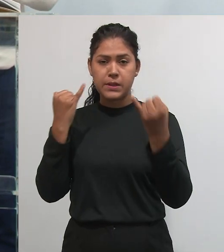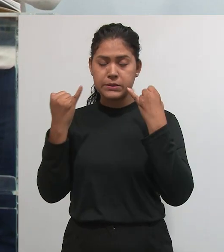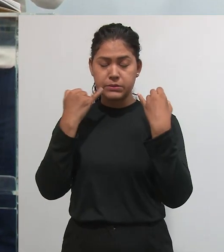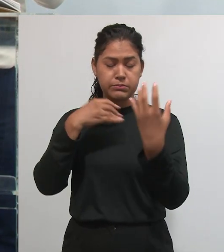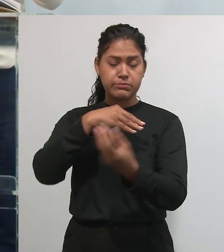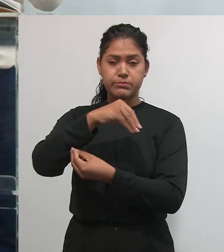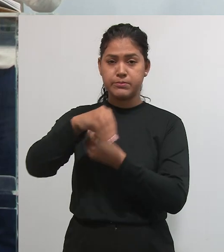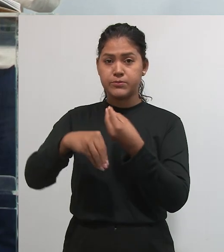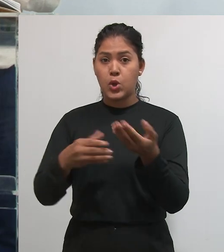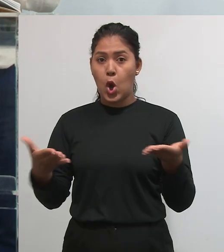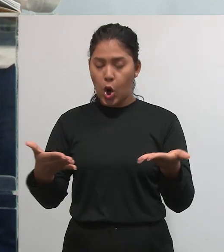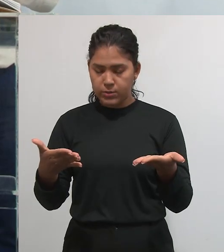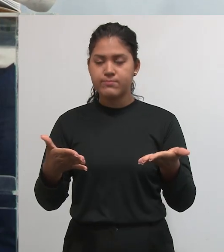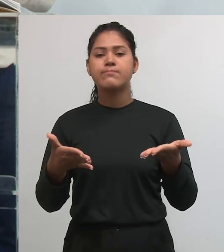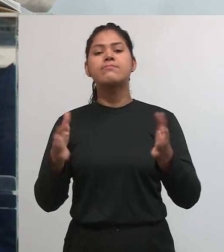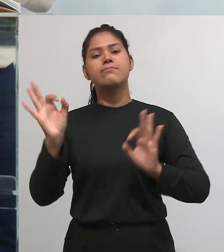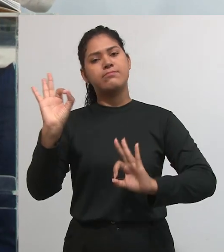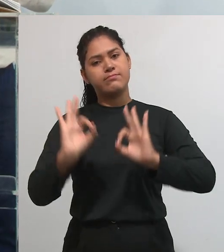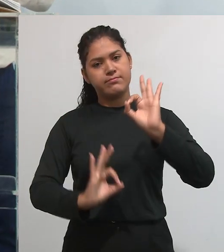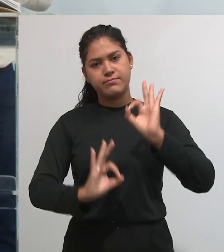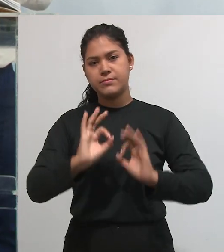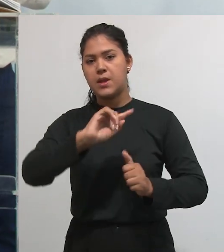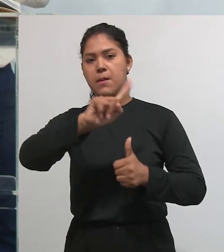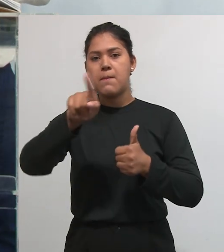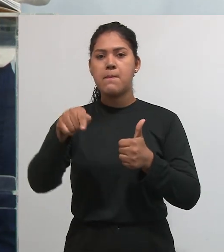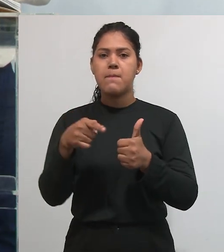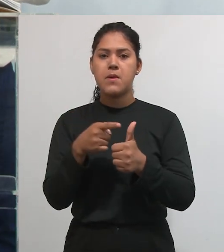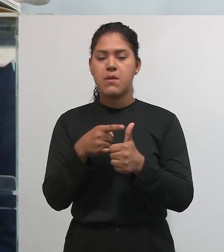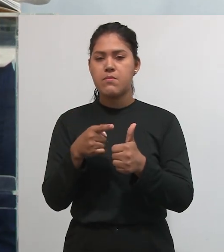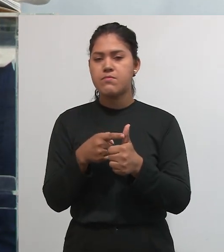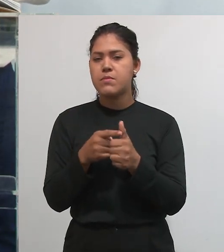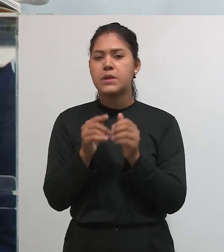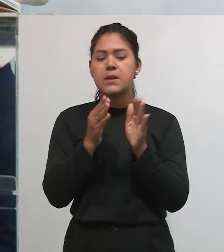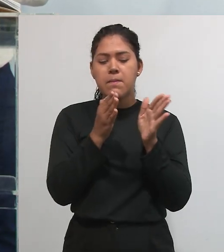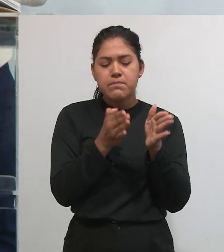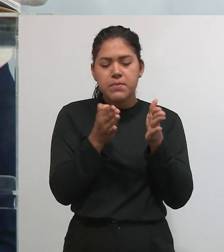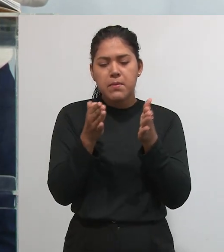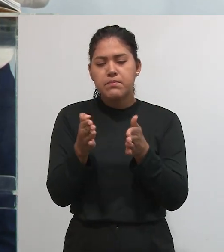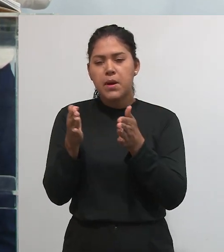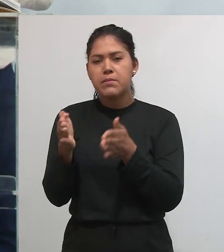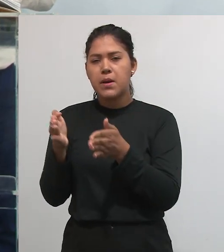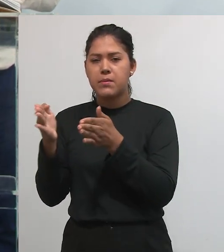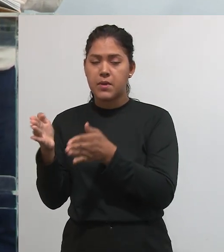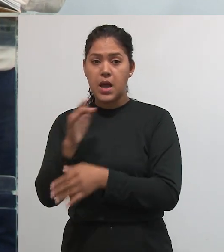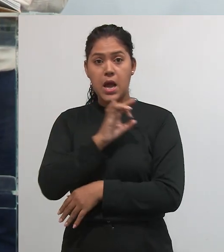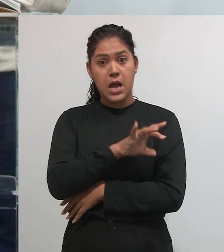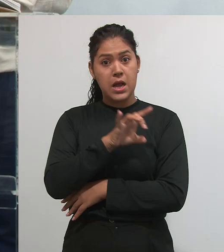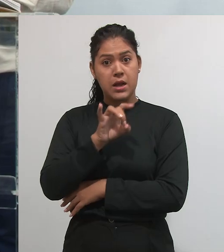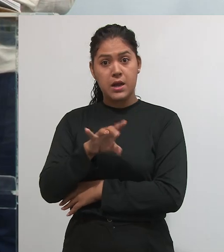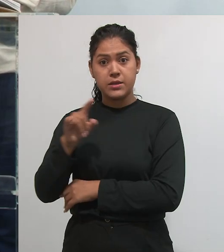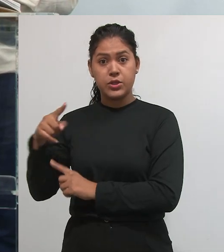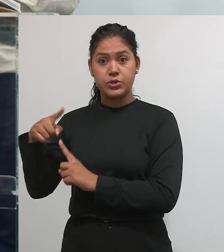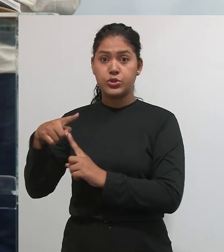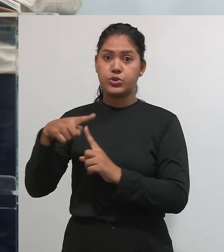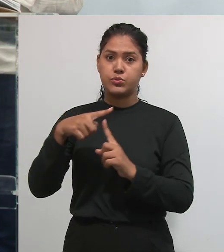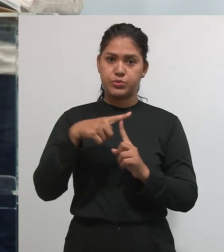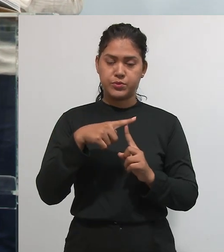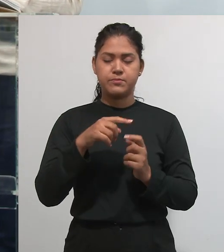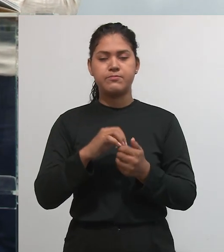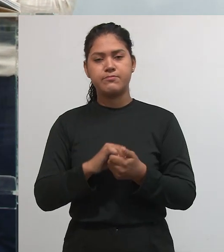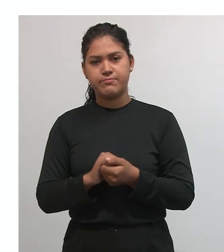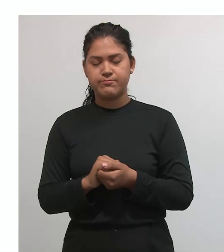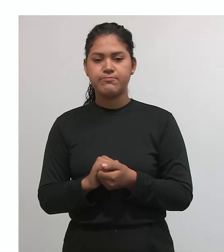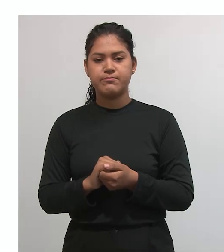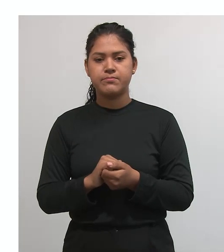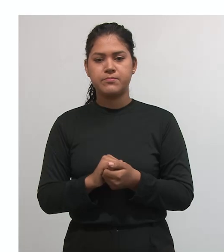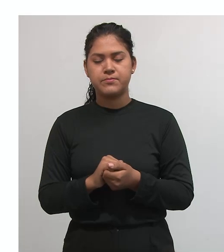elas. Então o que acontece? Nós vamos falar um pouquinho sobre cada um dos tipos de trabalho científico. O primeiro